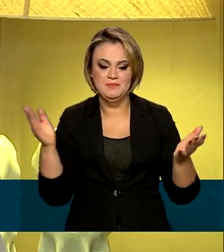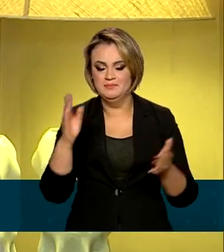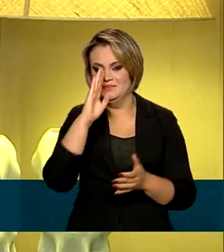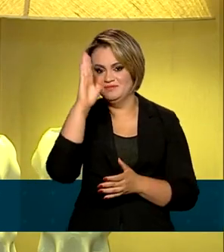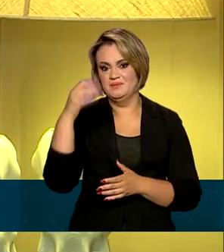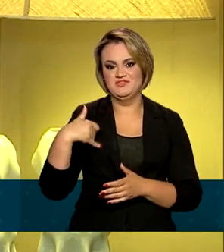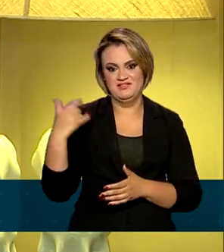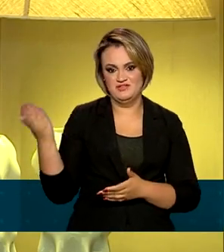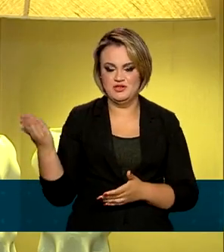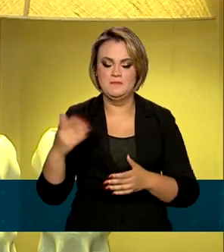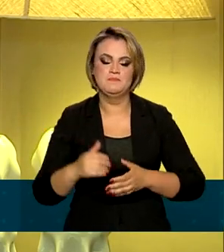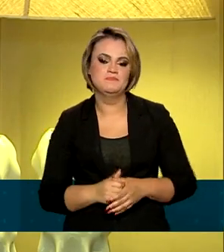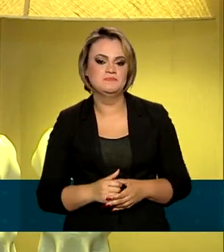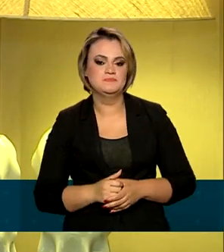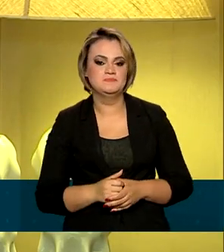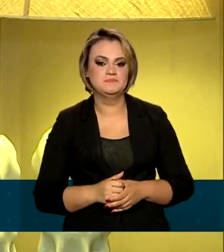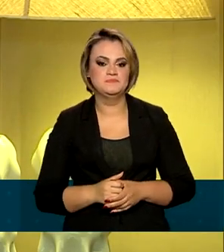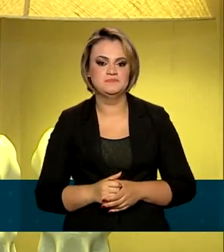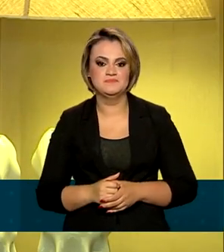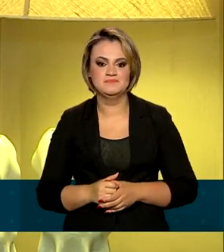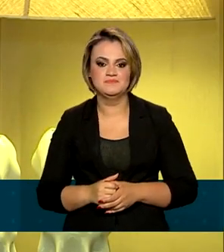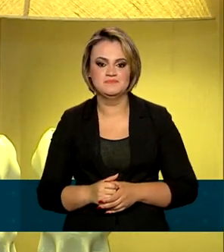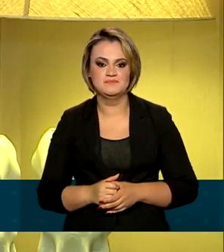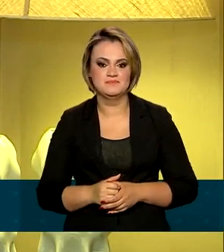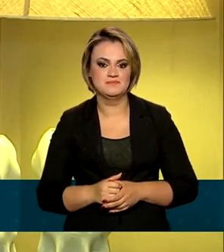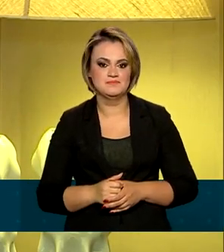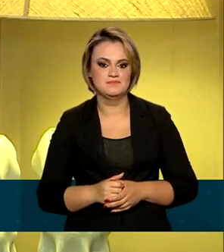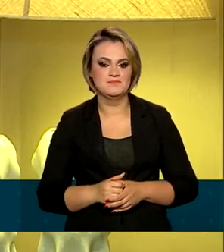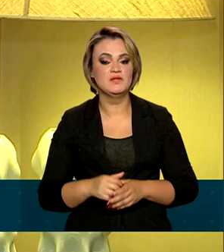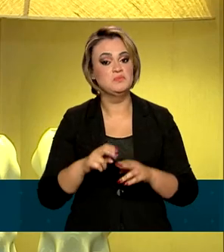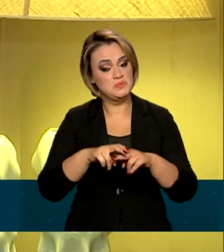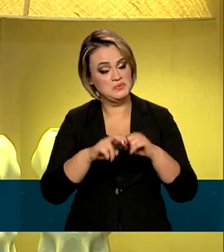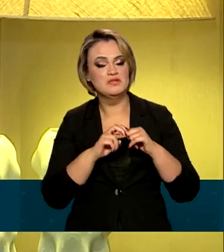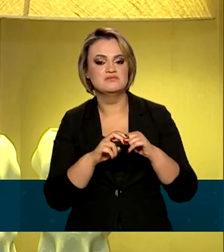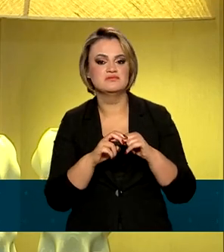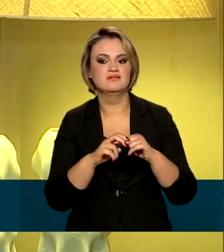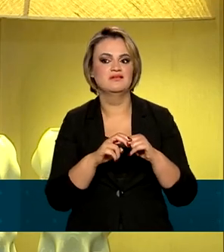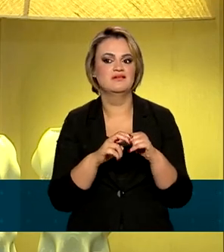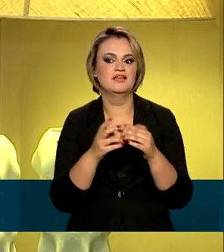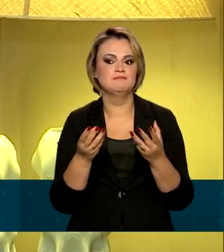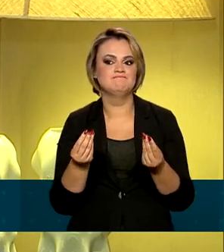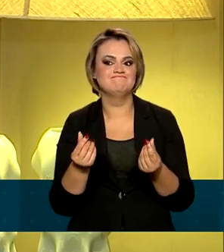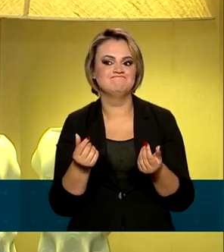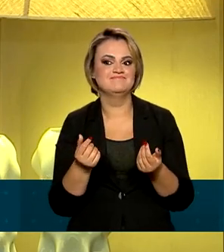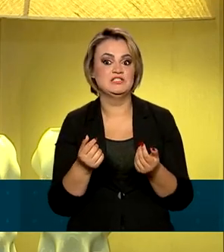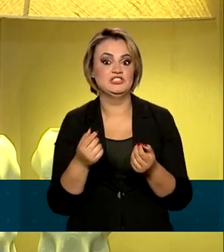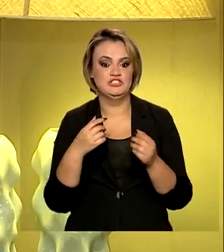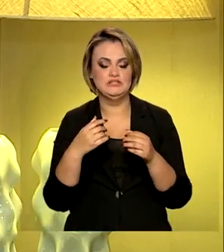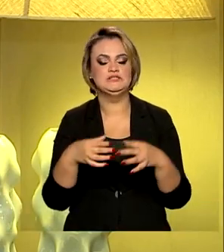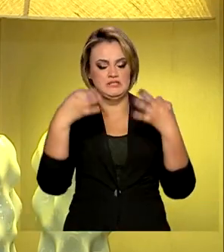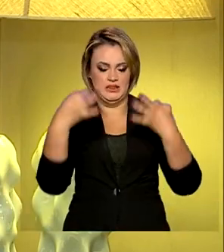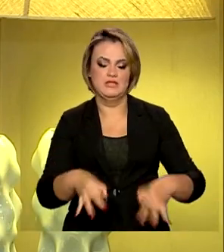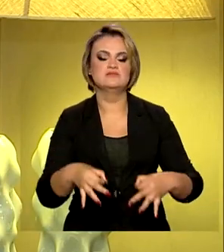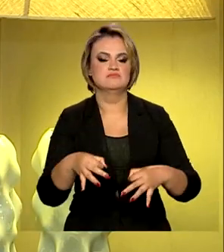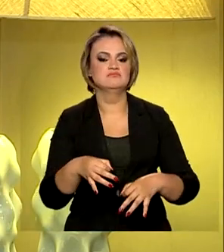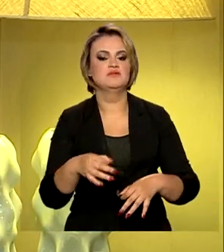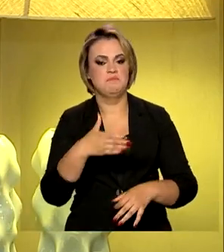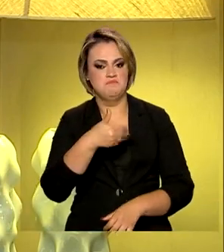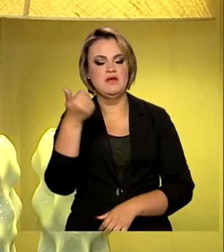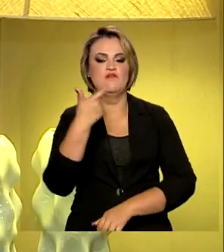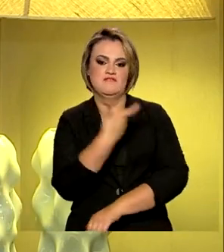idade da Júlia, de 3 anos. Por isso que a gente está muito convicto de que é a melhor opção se